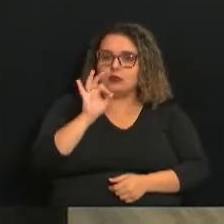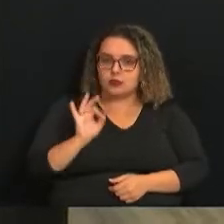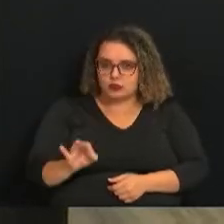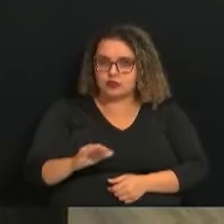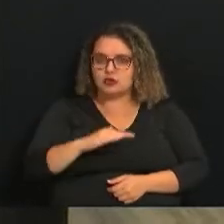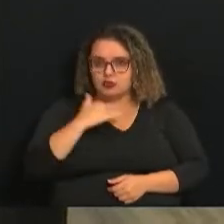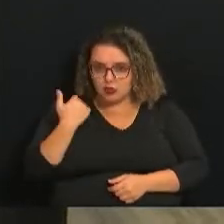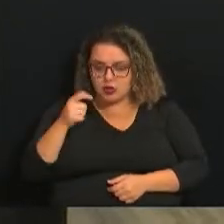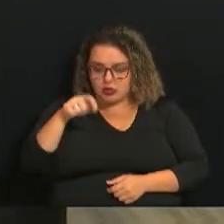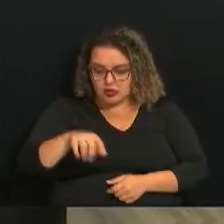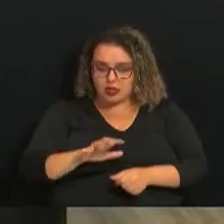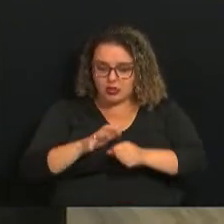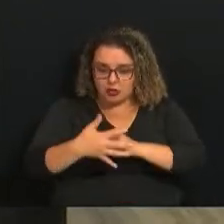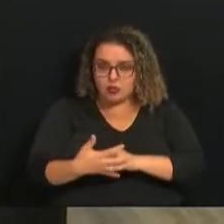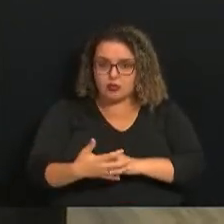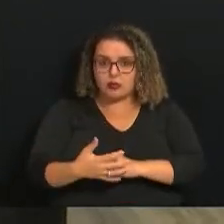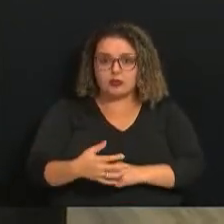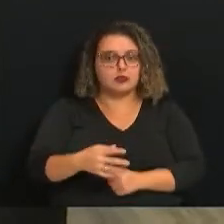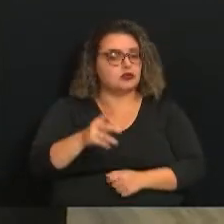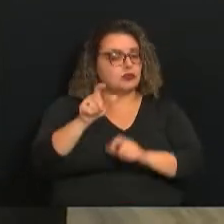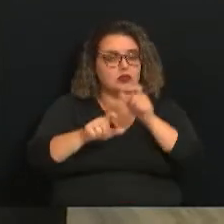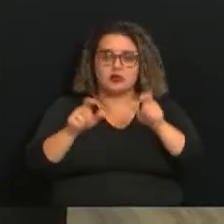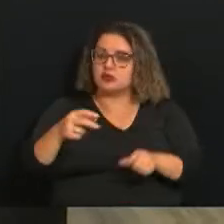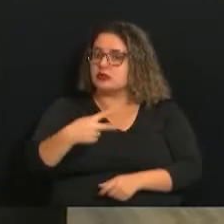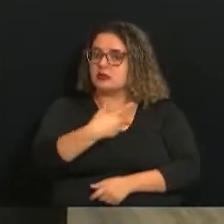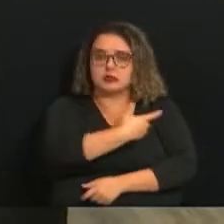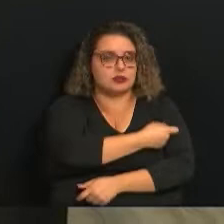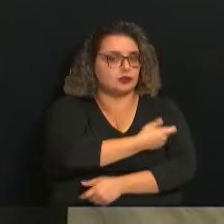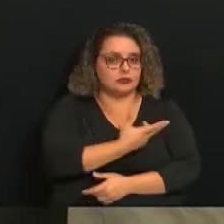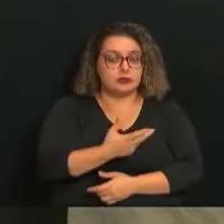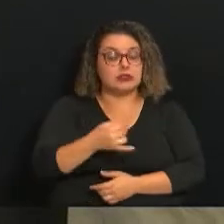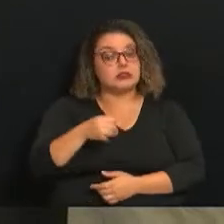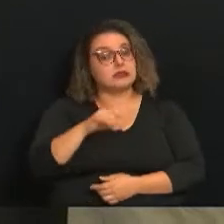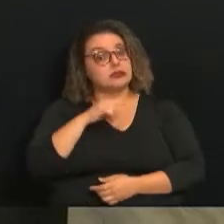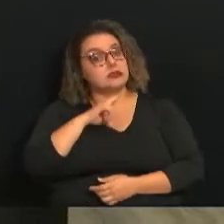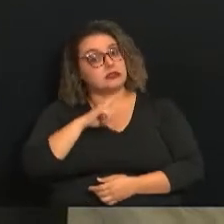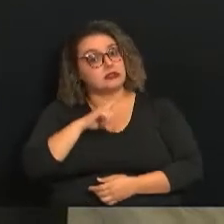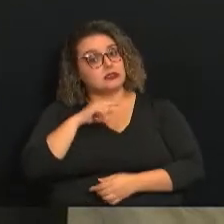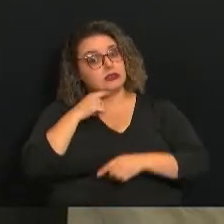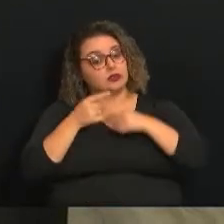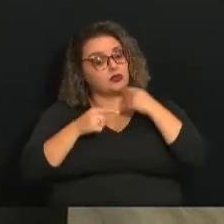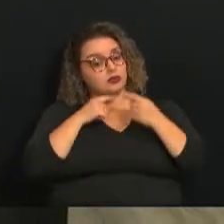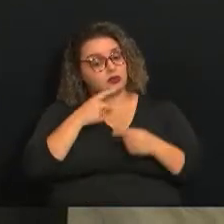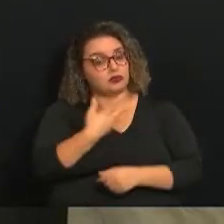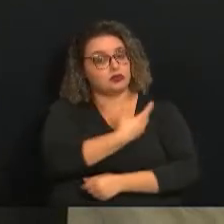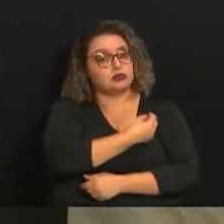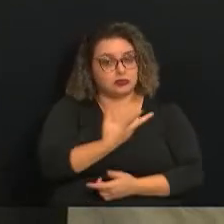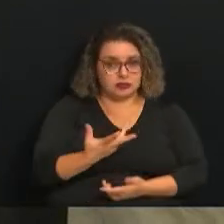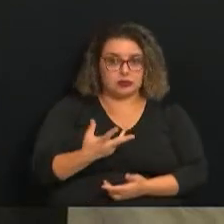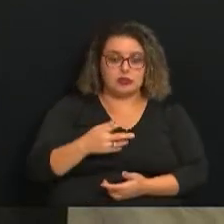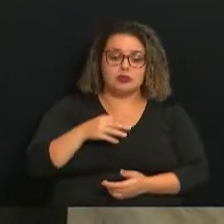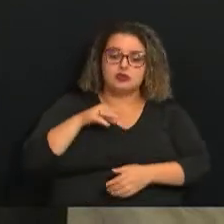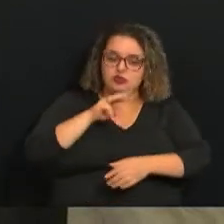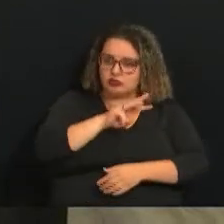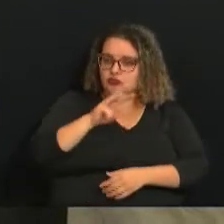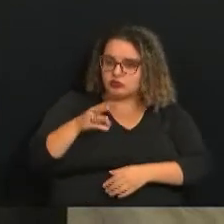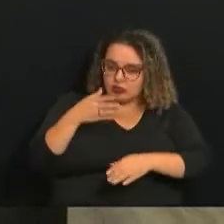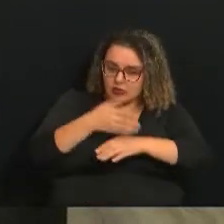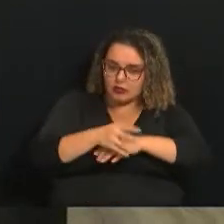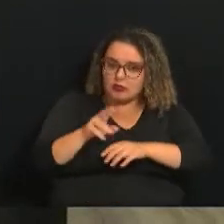são de quem não tomou a vacina. Então, se você ainda tem alguma dúvida em relação à vacinação, é só entrar aqui no site